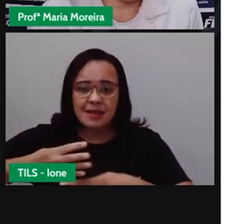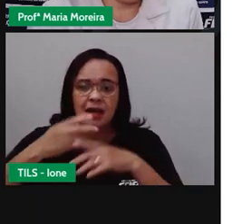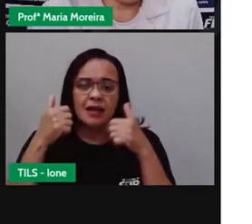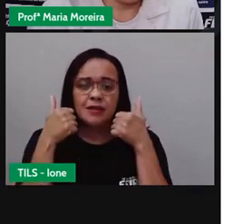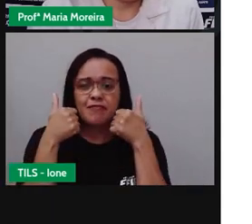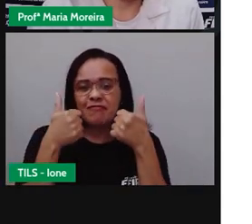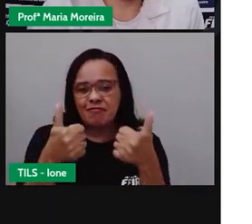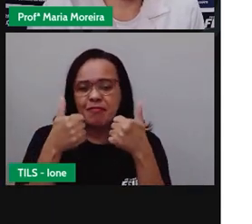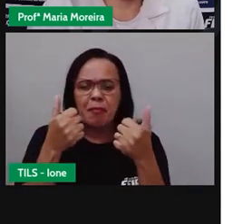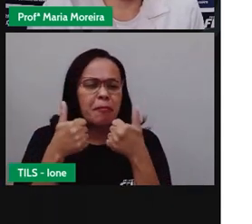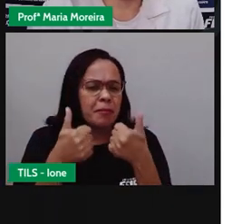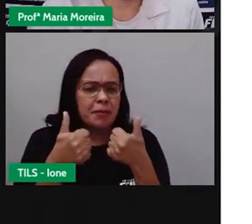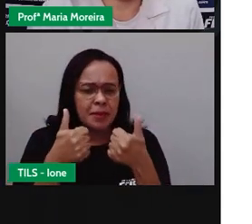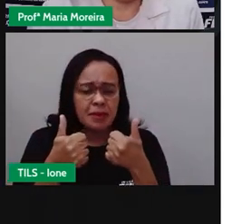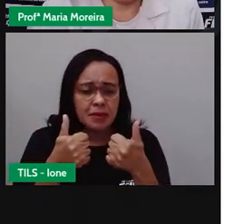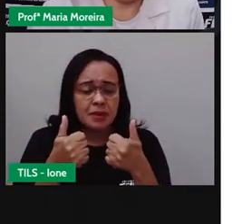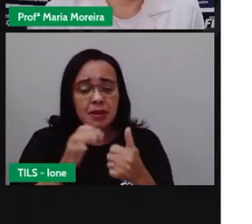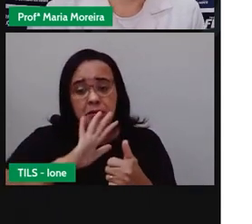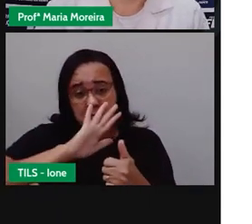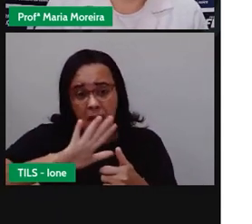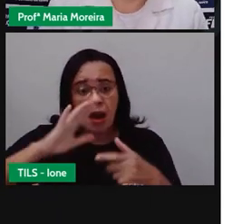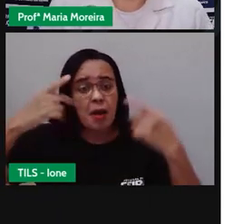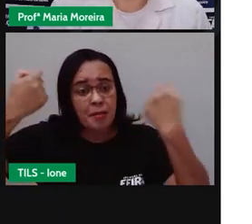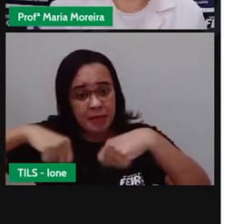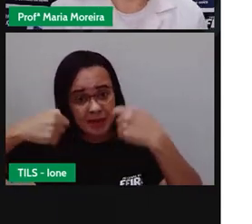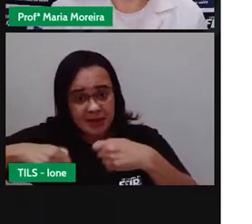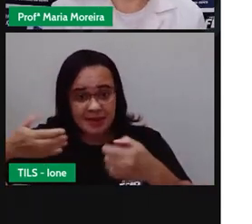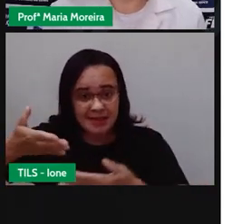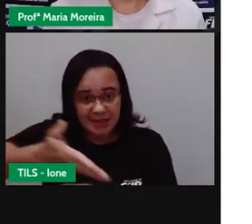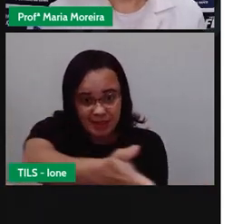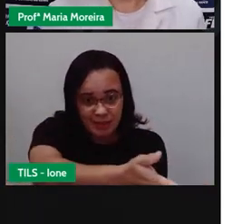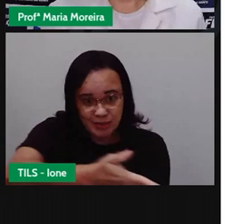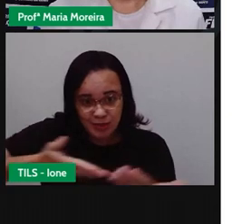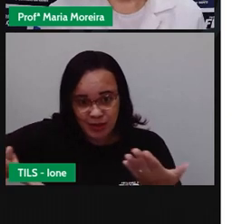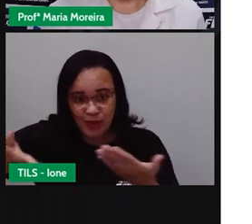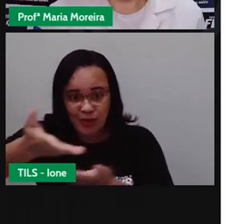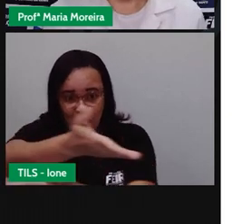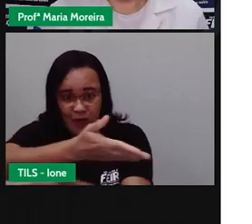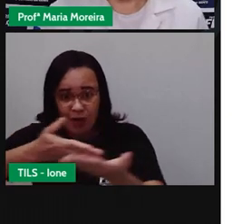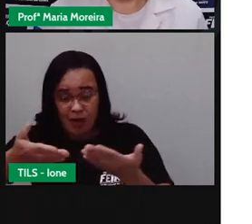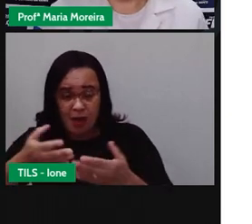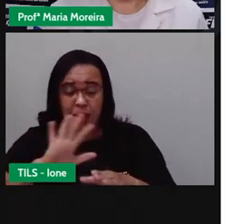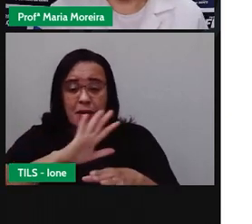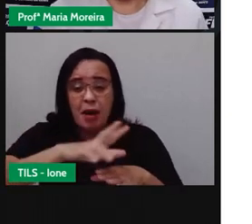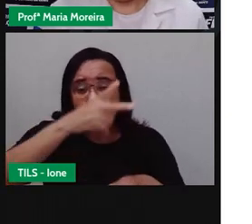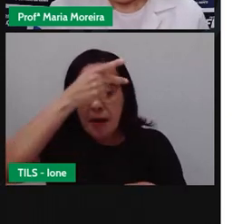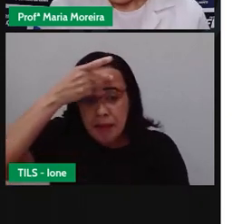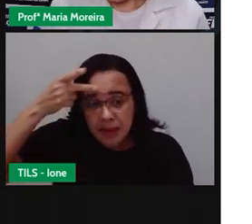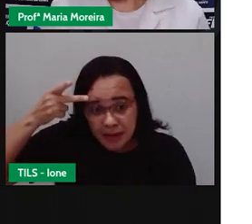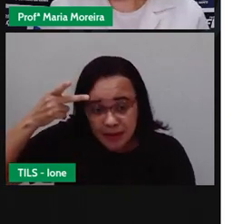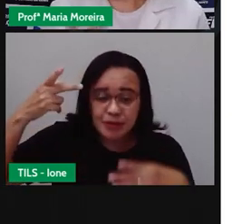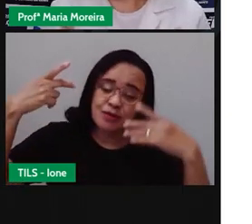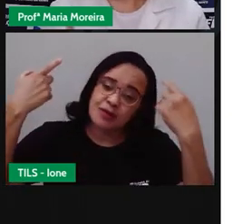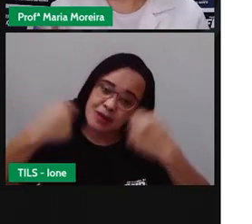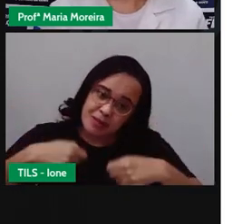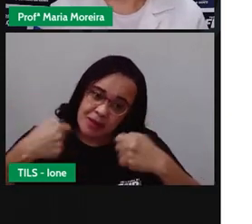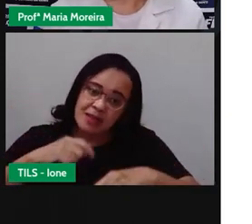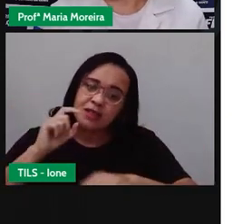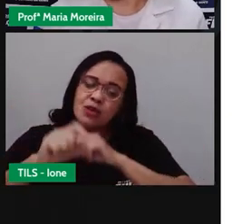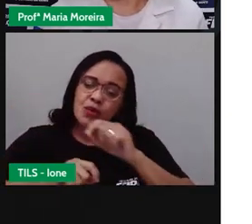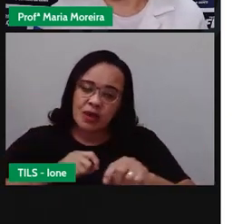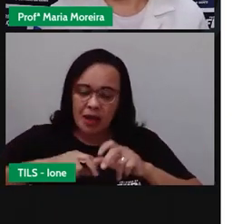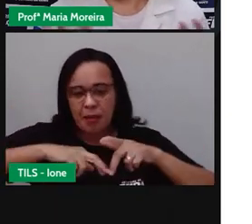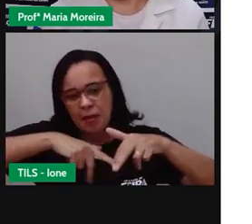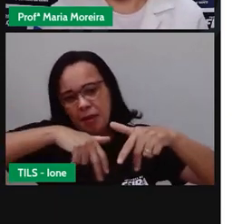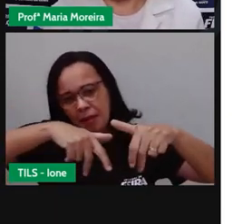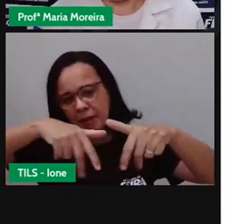precisam o quê? Se mover. Então, a troca de mercadorias ou experiências. Olha só para essa imagem. E é através dessa troca